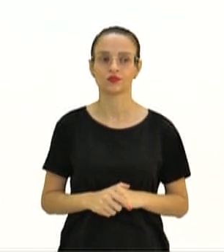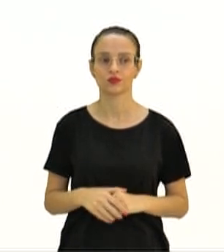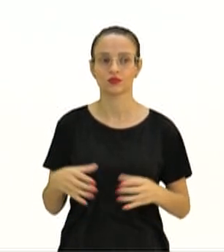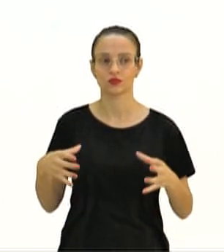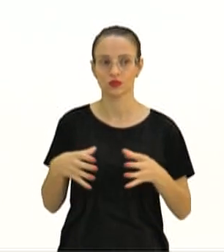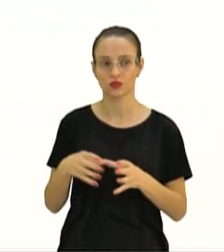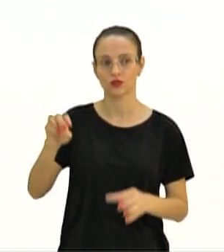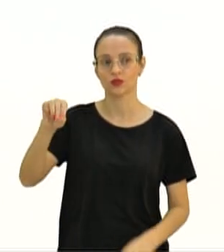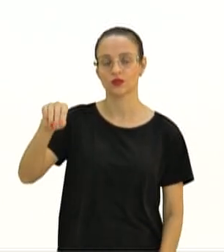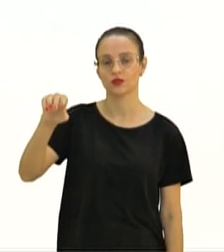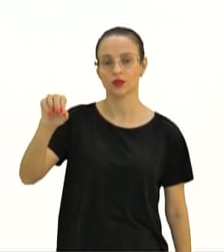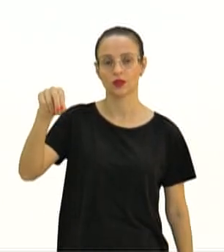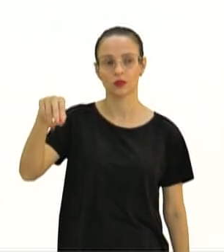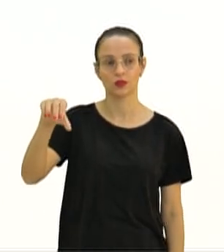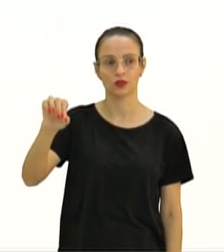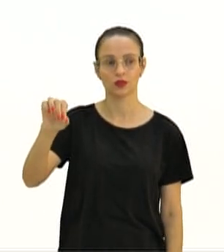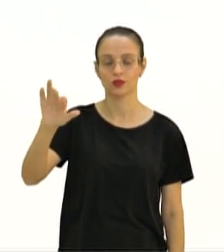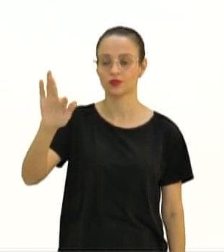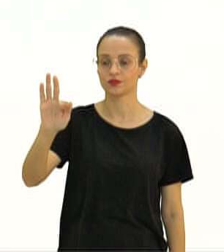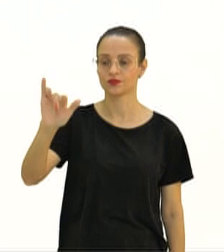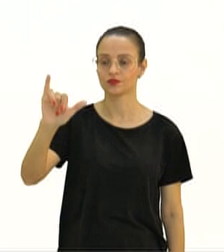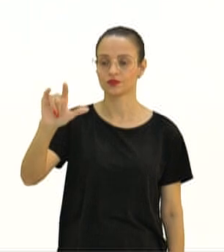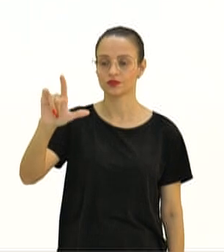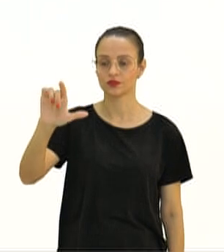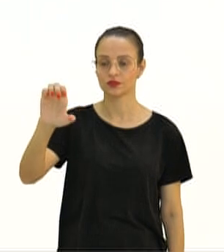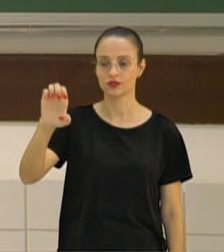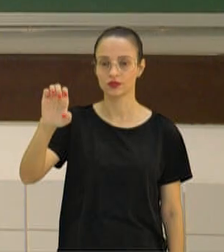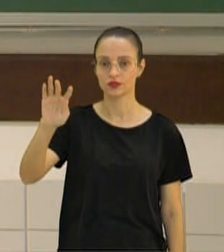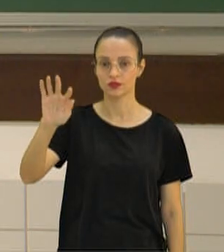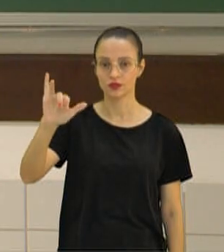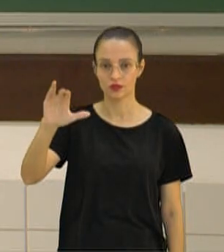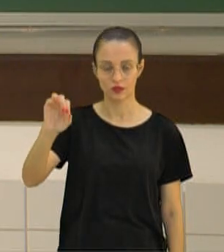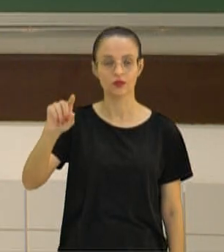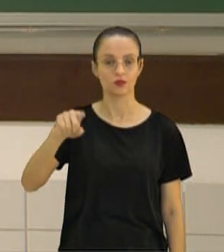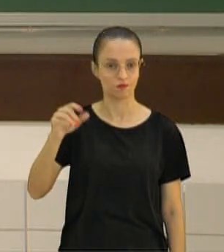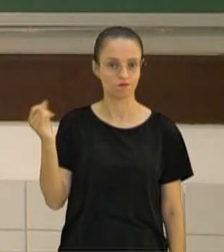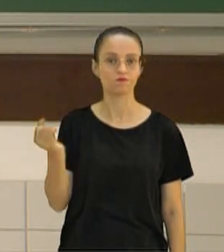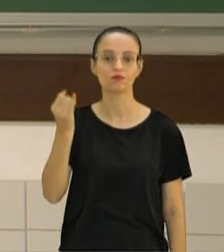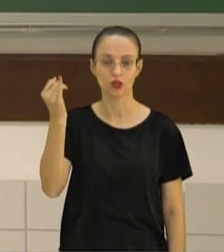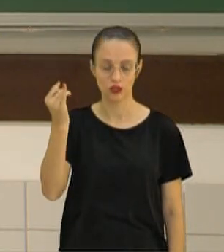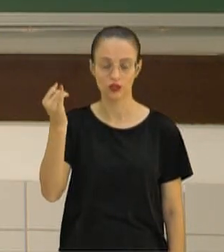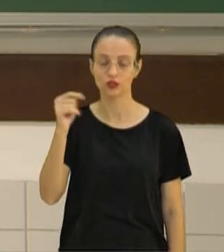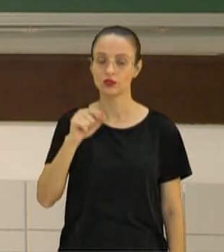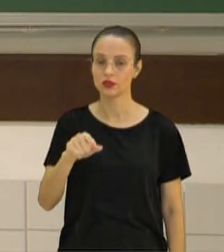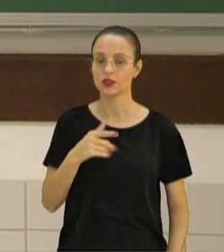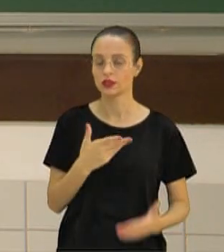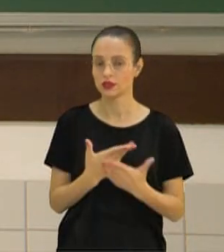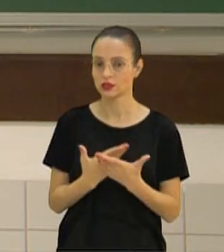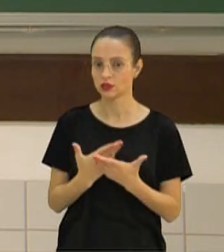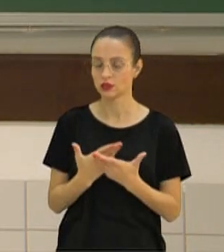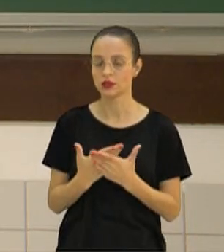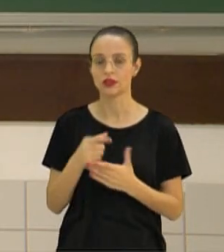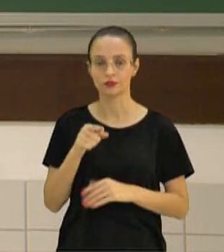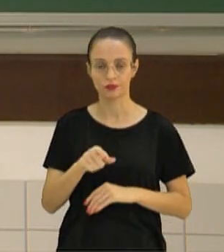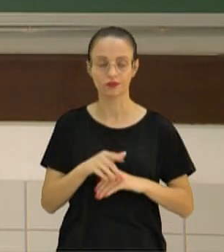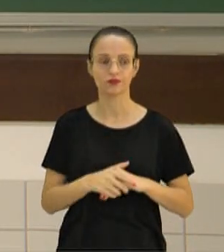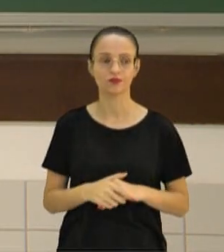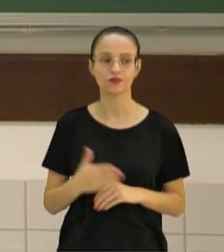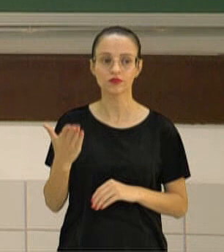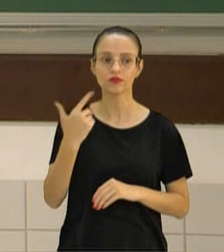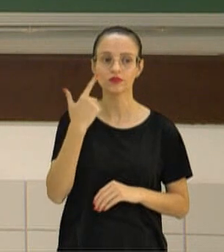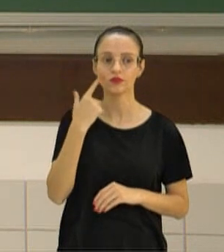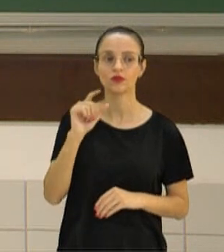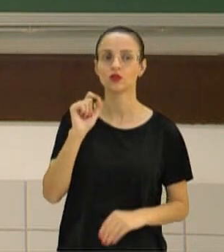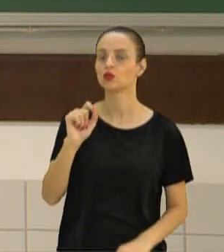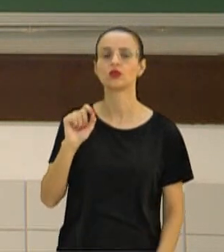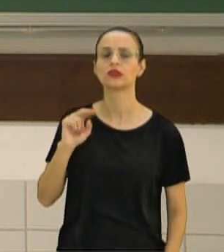Grupo monofilético, pessoal, o conceito de monofilético e parafilético é muito importante quando a gente for trabalhar sistemática filogenética. Vamos ver o que